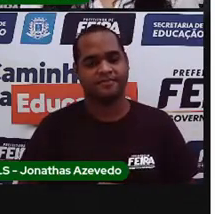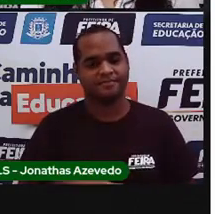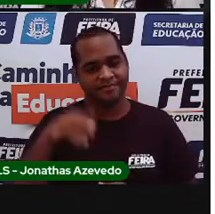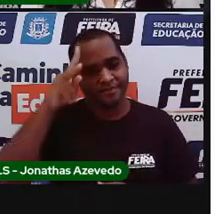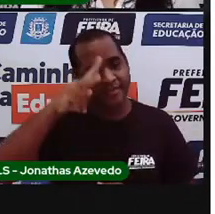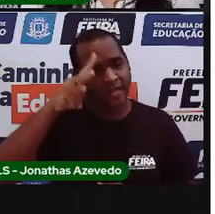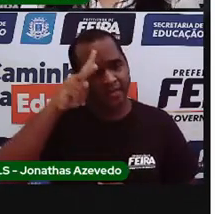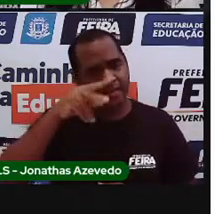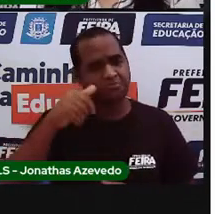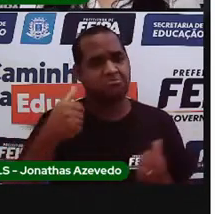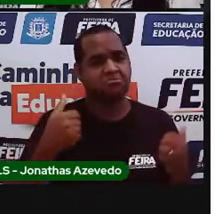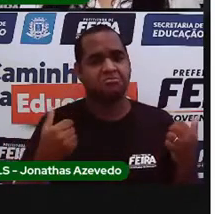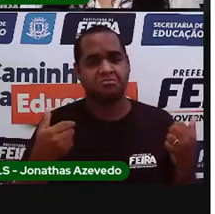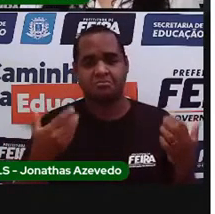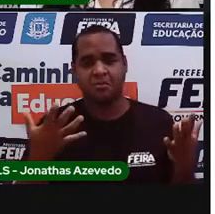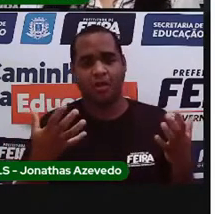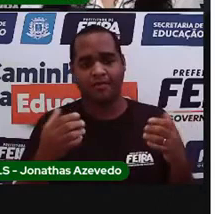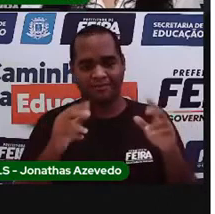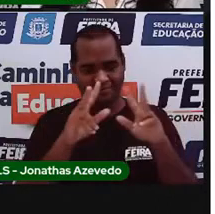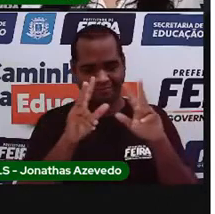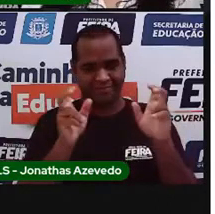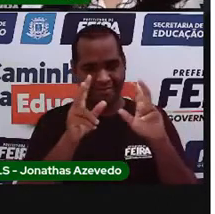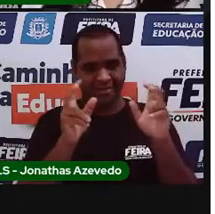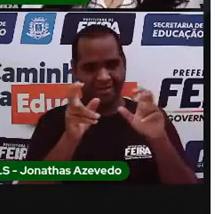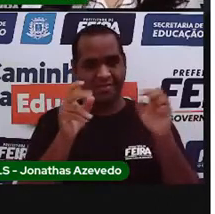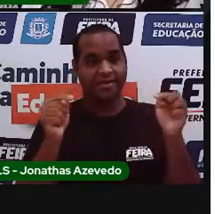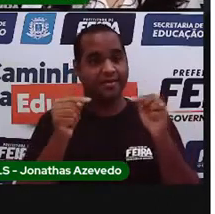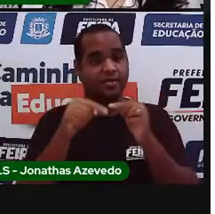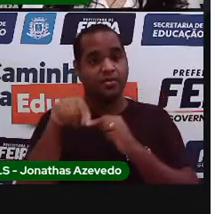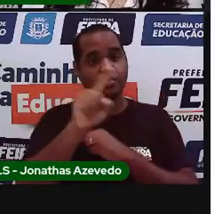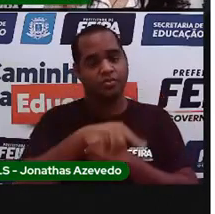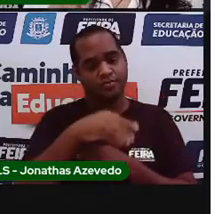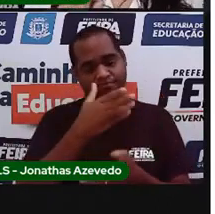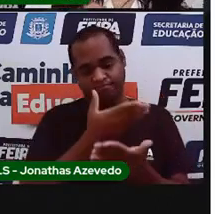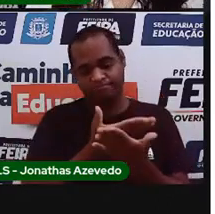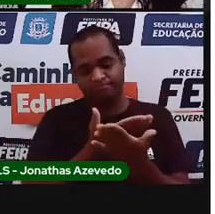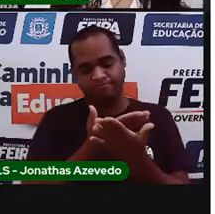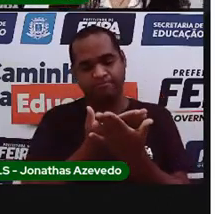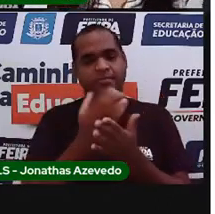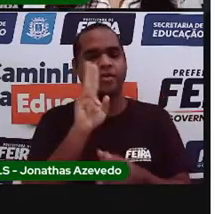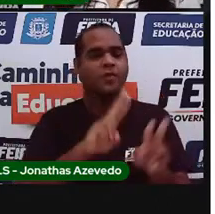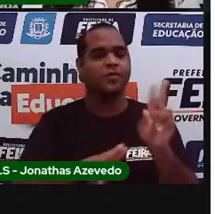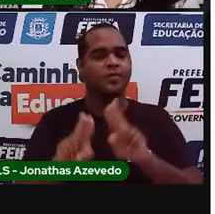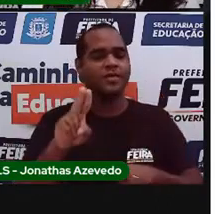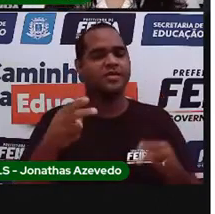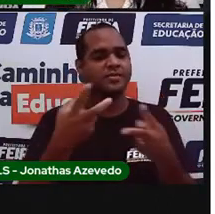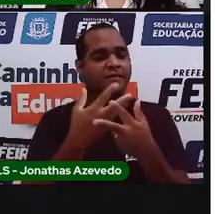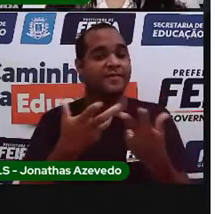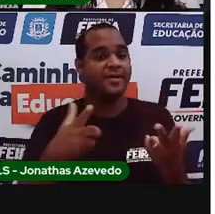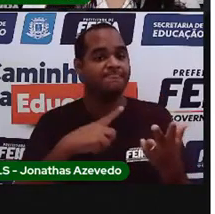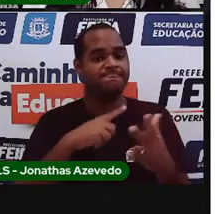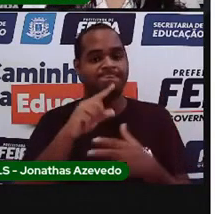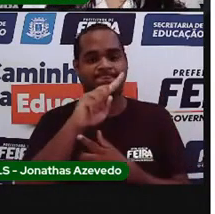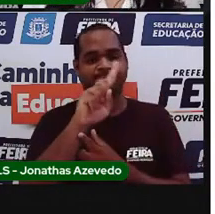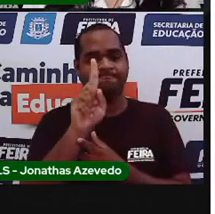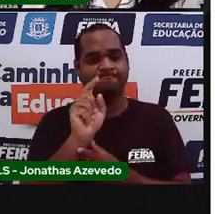Lembra qual foi o tema que nós estudamos, que nós usamos muito a interrogação?